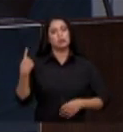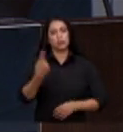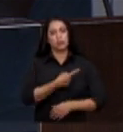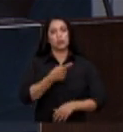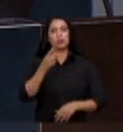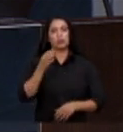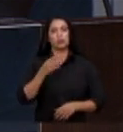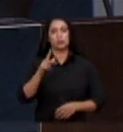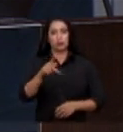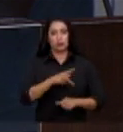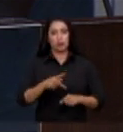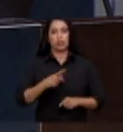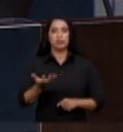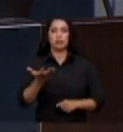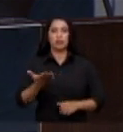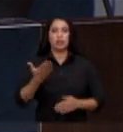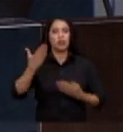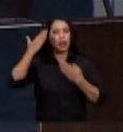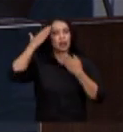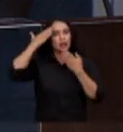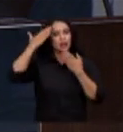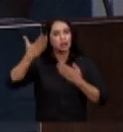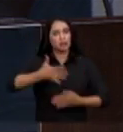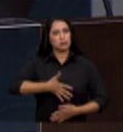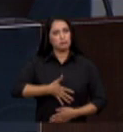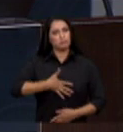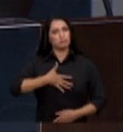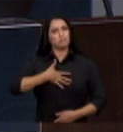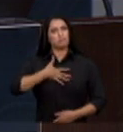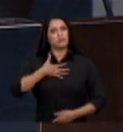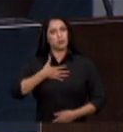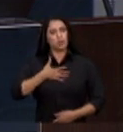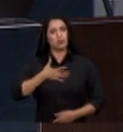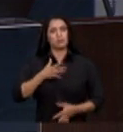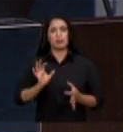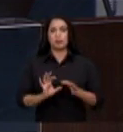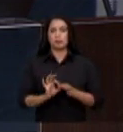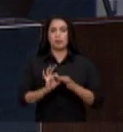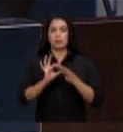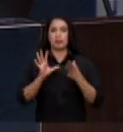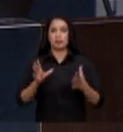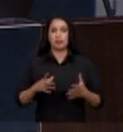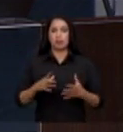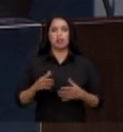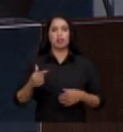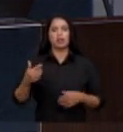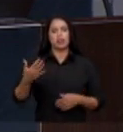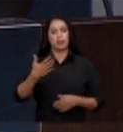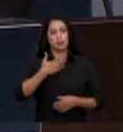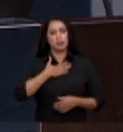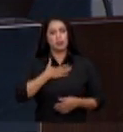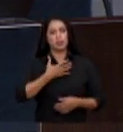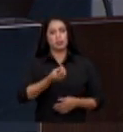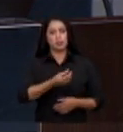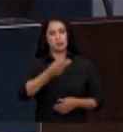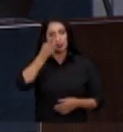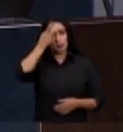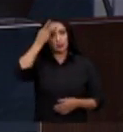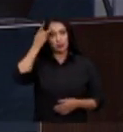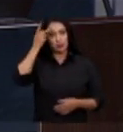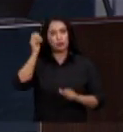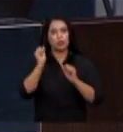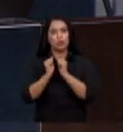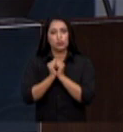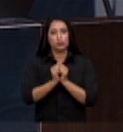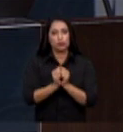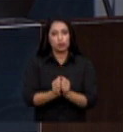permita-me agradecer a muito honrosa oportunidade permitida a este advogado geral da União de acompanhar